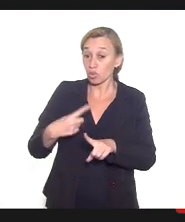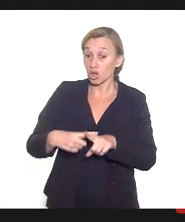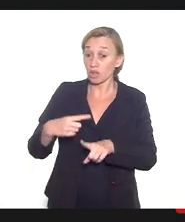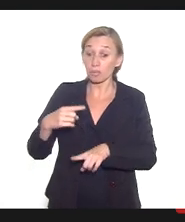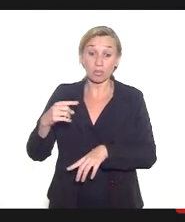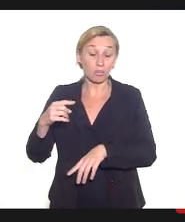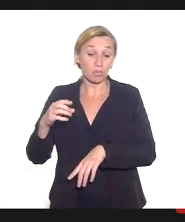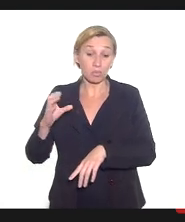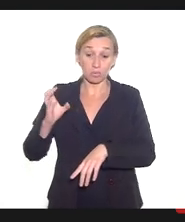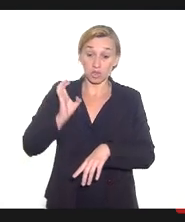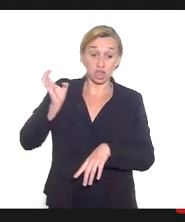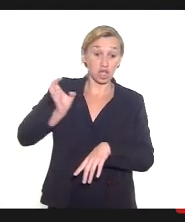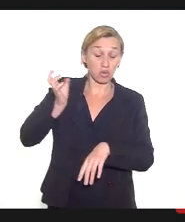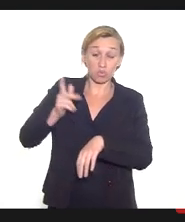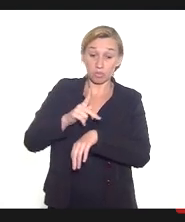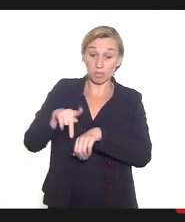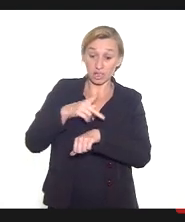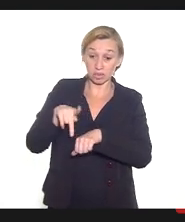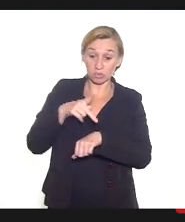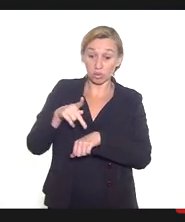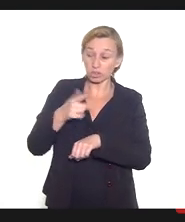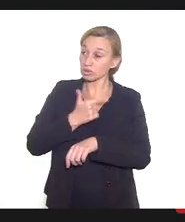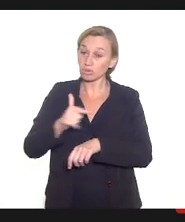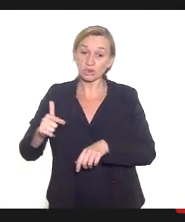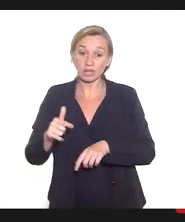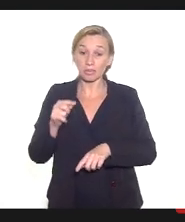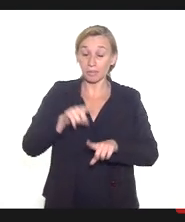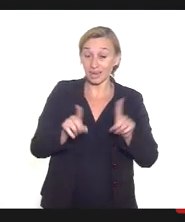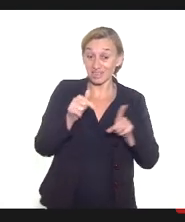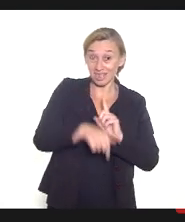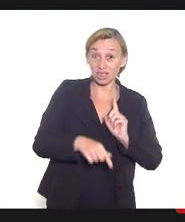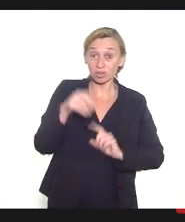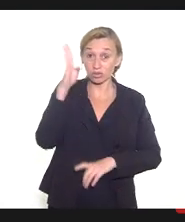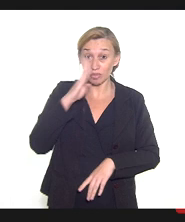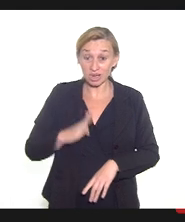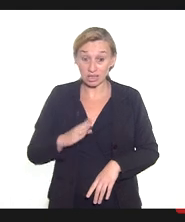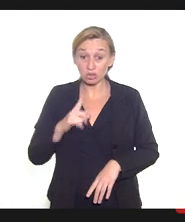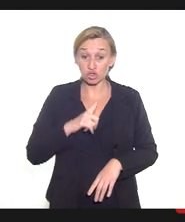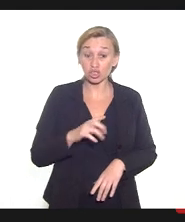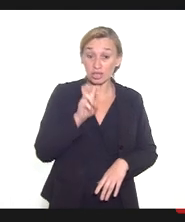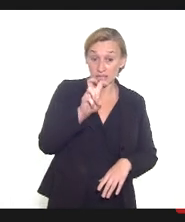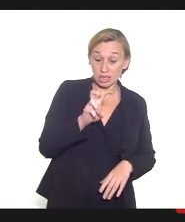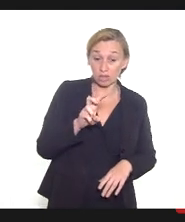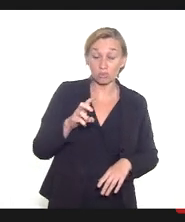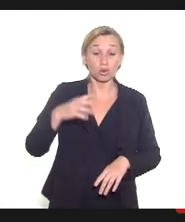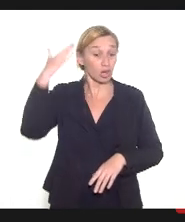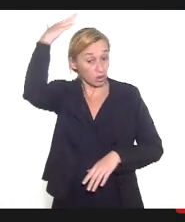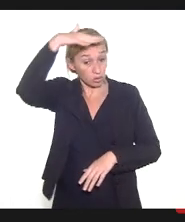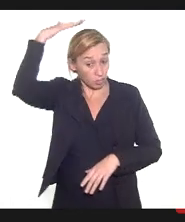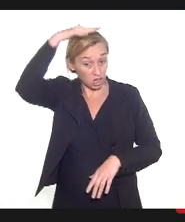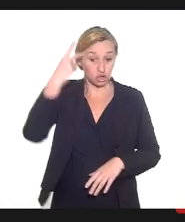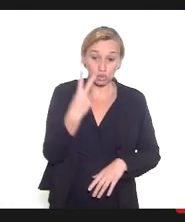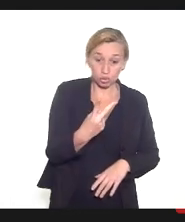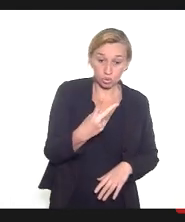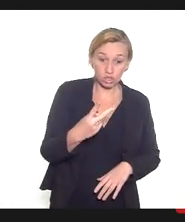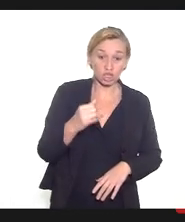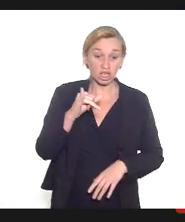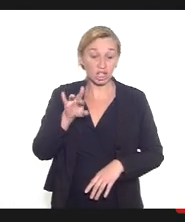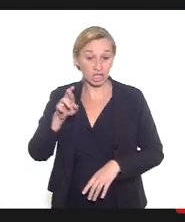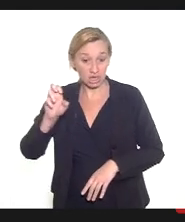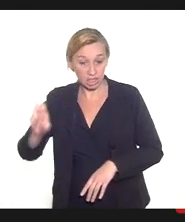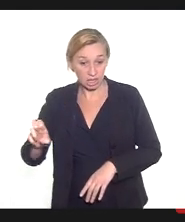nós tínhamos cinco casos de mortes maternas no Brasil, dois casos no México e dois casos no Irã.